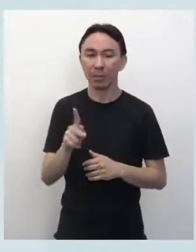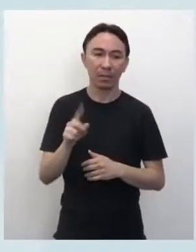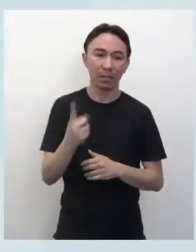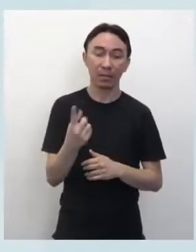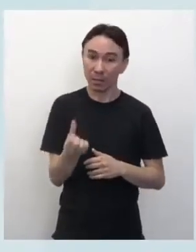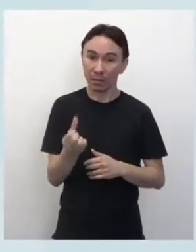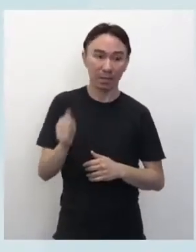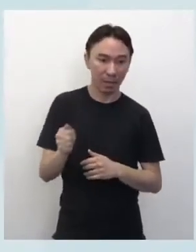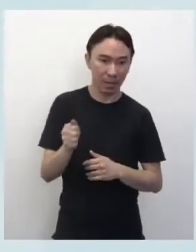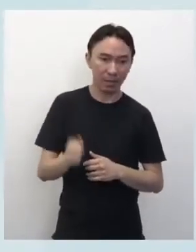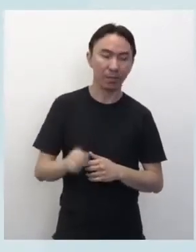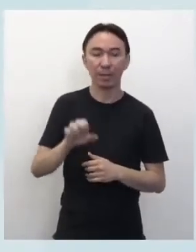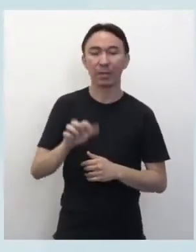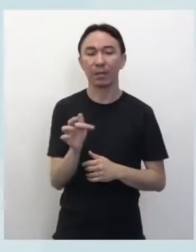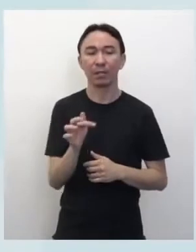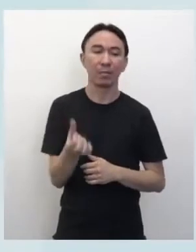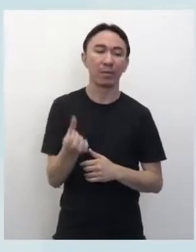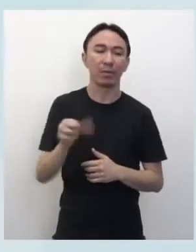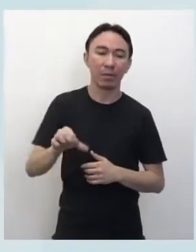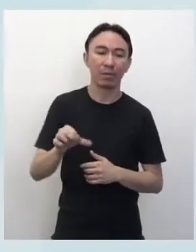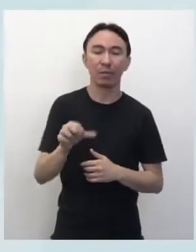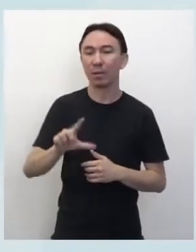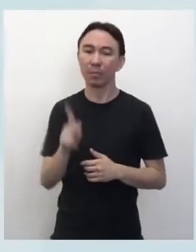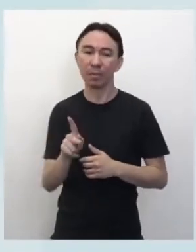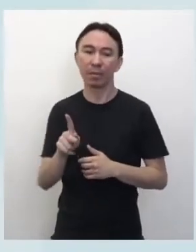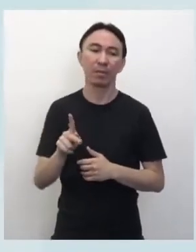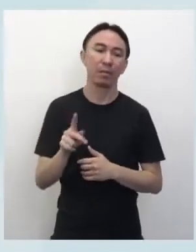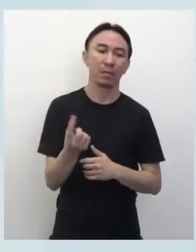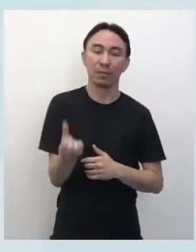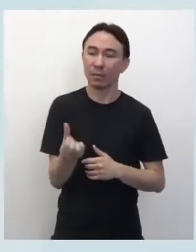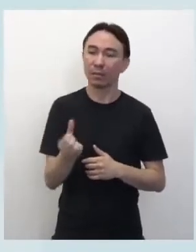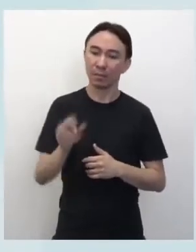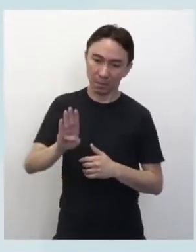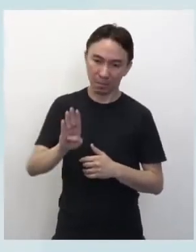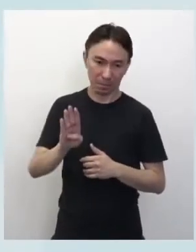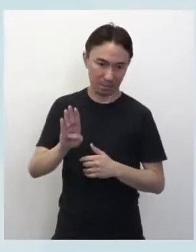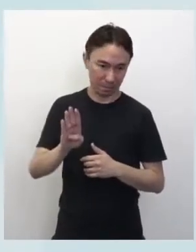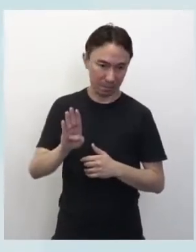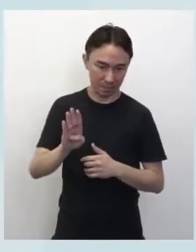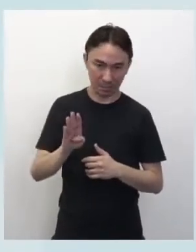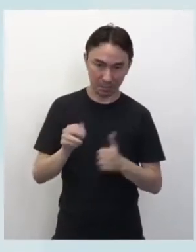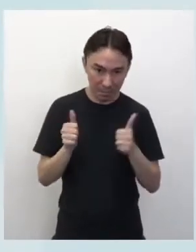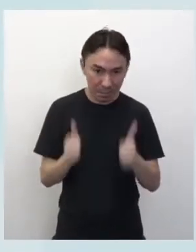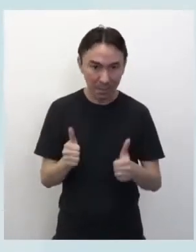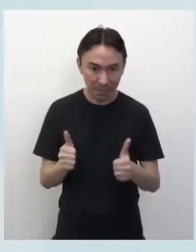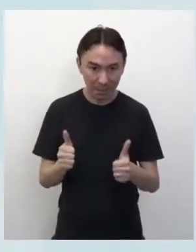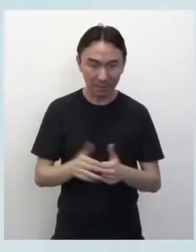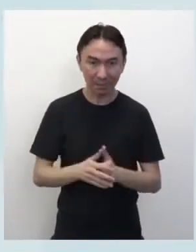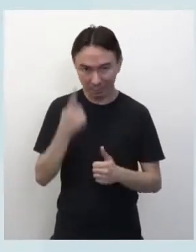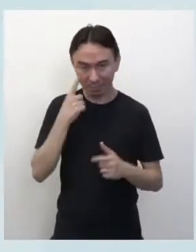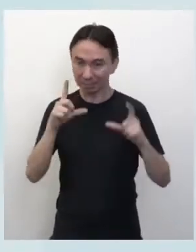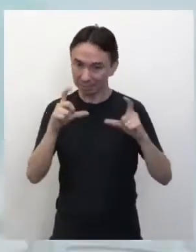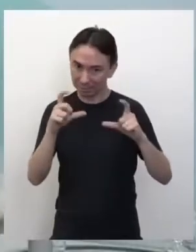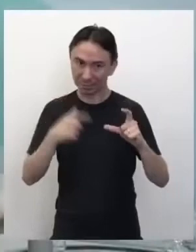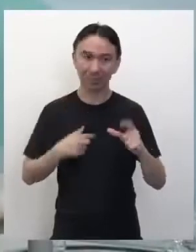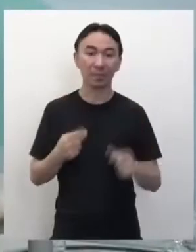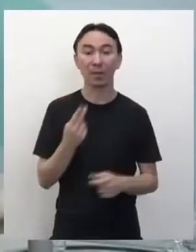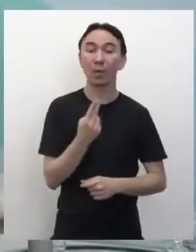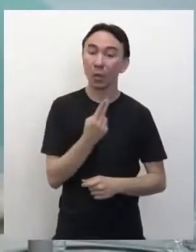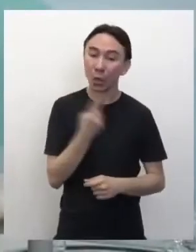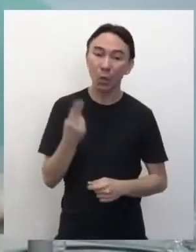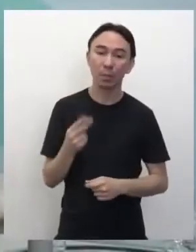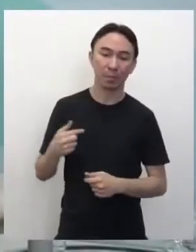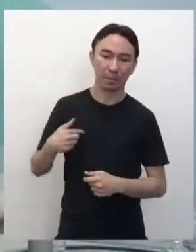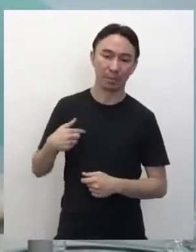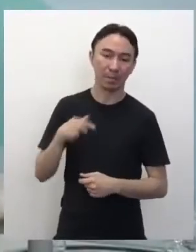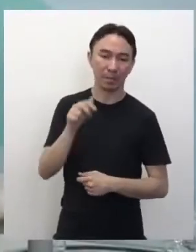EF69LP16A e EF69LP16B. Eu sou a professora Andréia